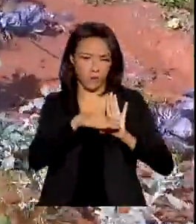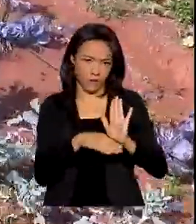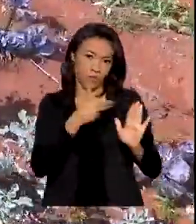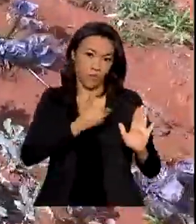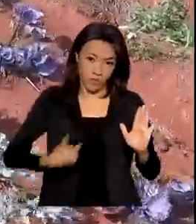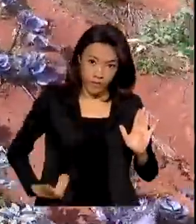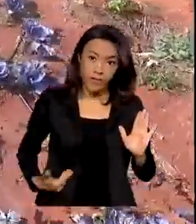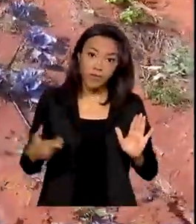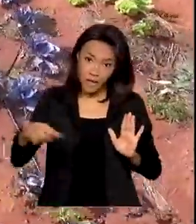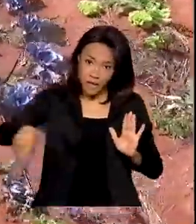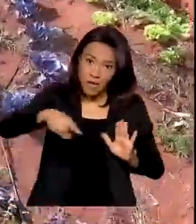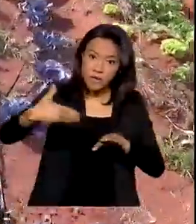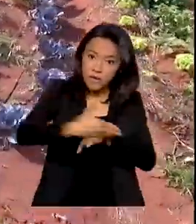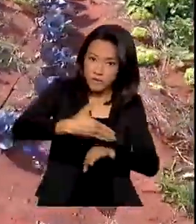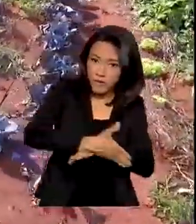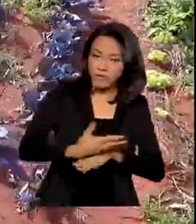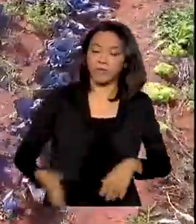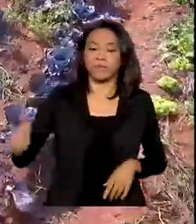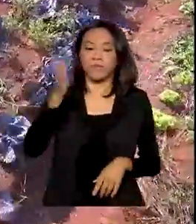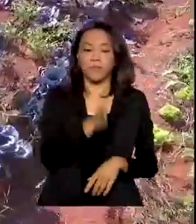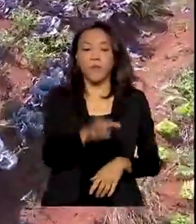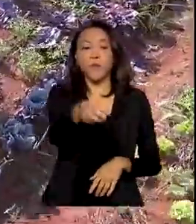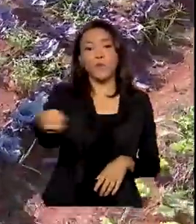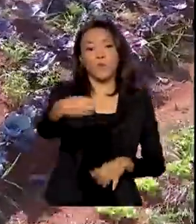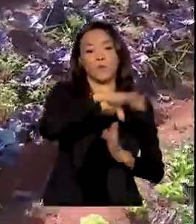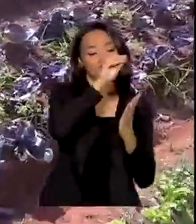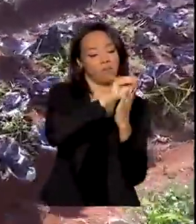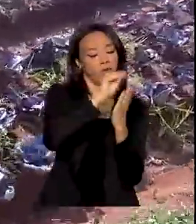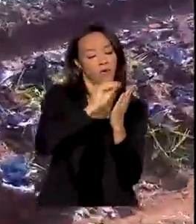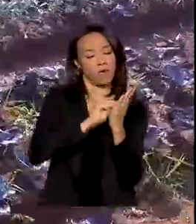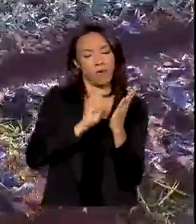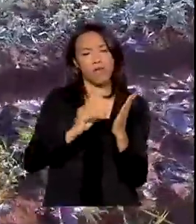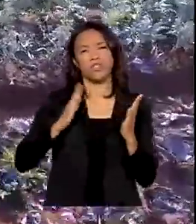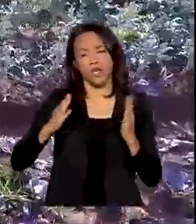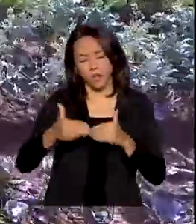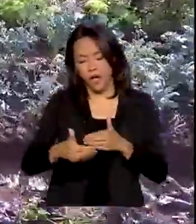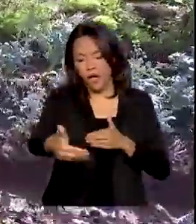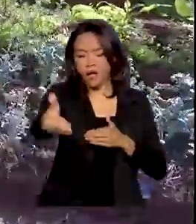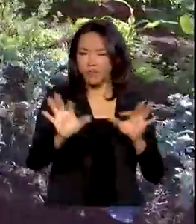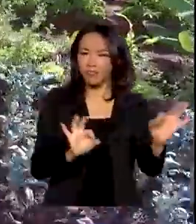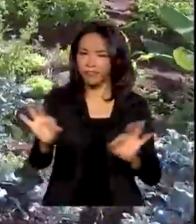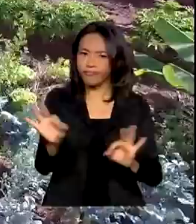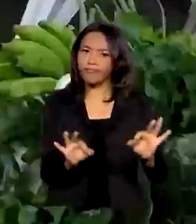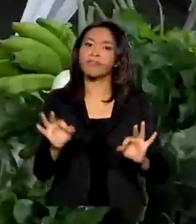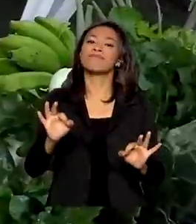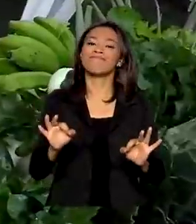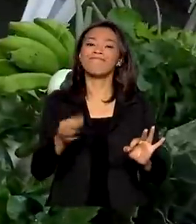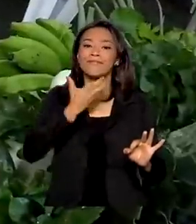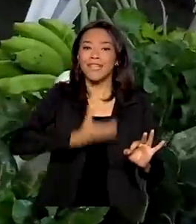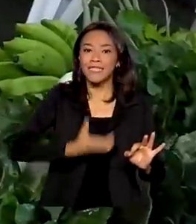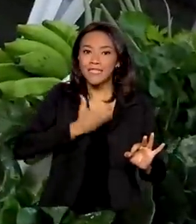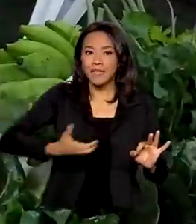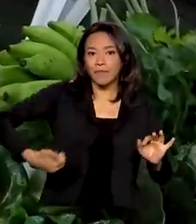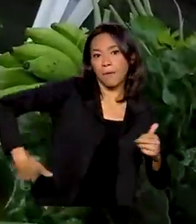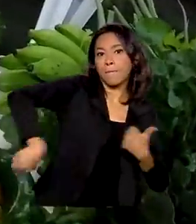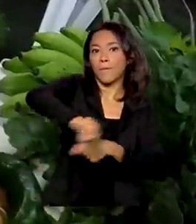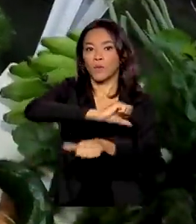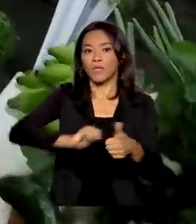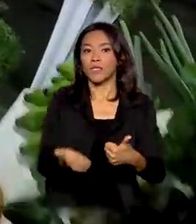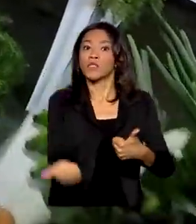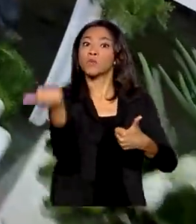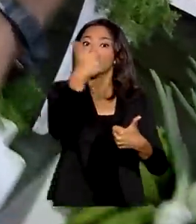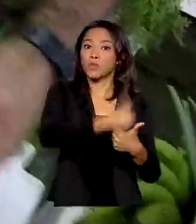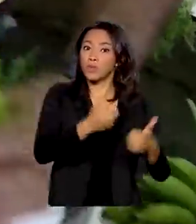lançamento do novo cadastro e o início da transição estão previstos para o mês de dezembro. A mudança será